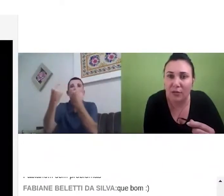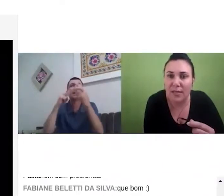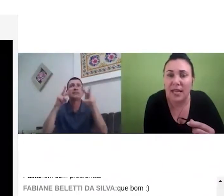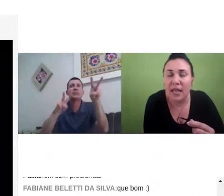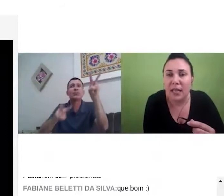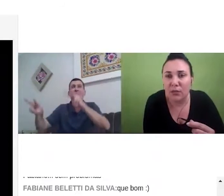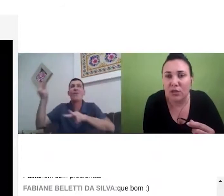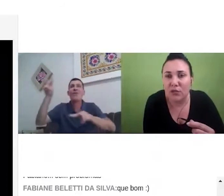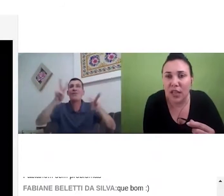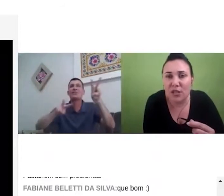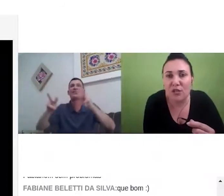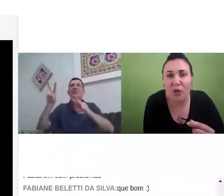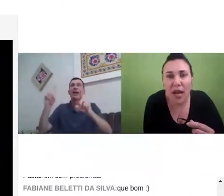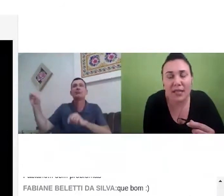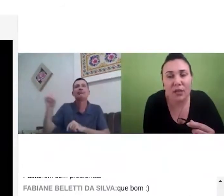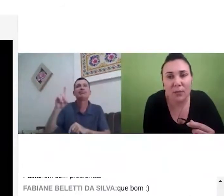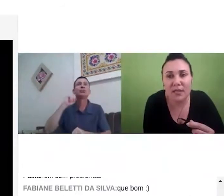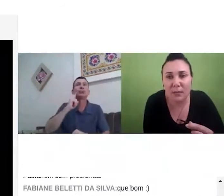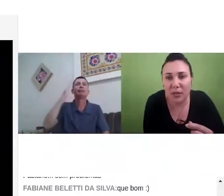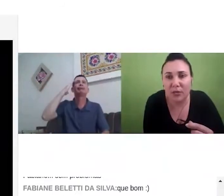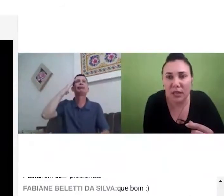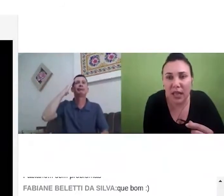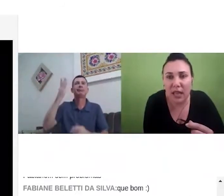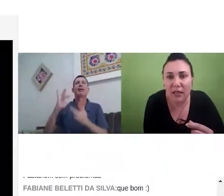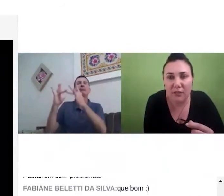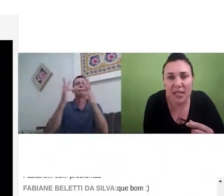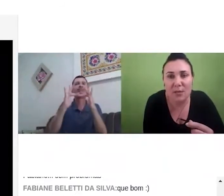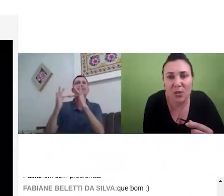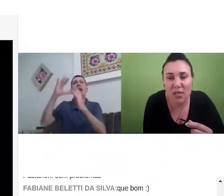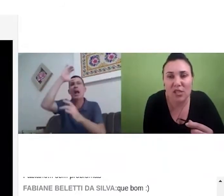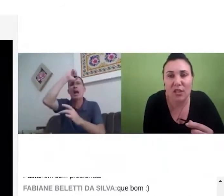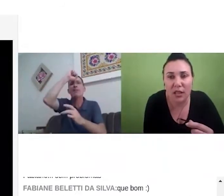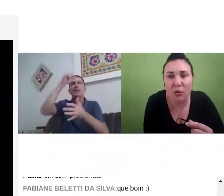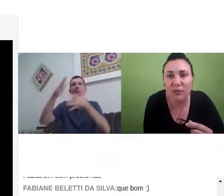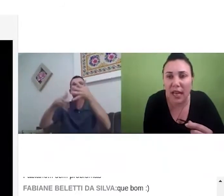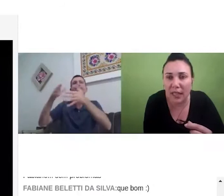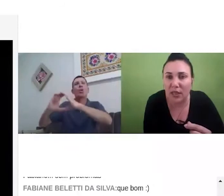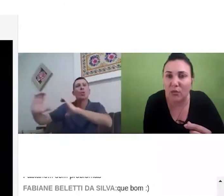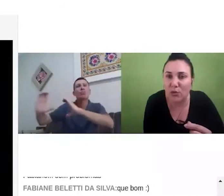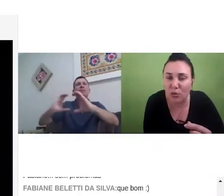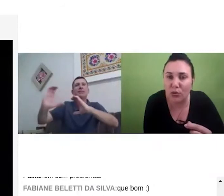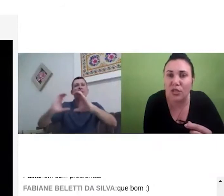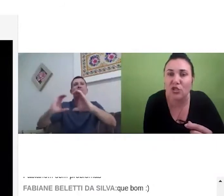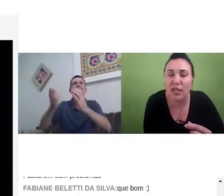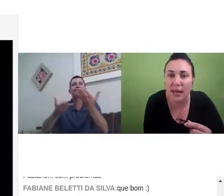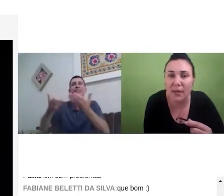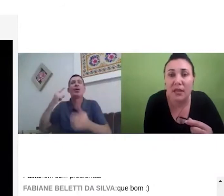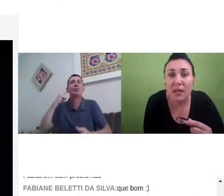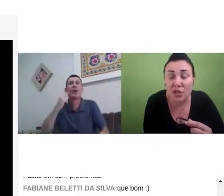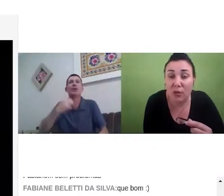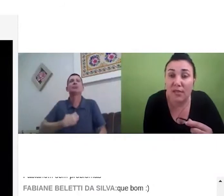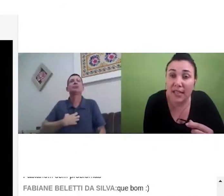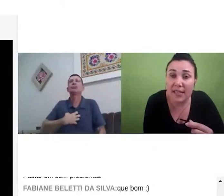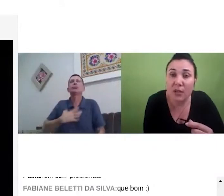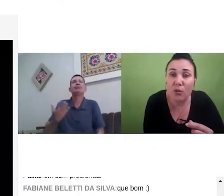Xerex, então, em diferentes locais, eu tenho percebido que tem pessoas que já têm contato, né, consultos, que já sabem,